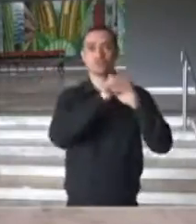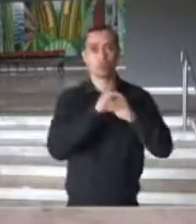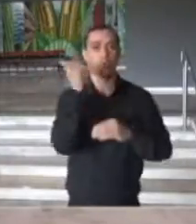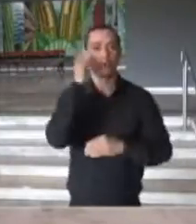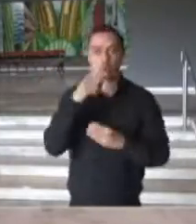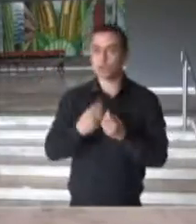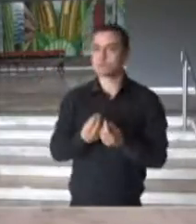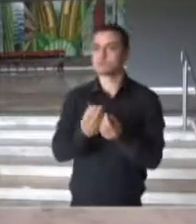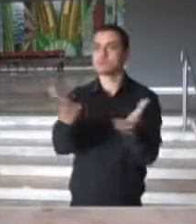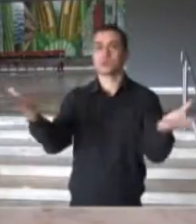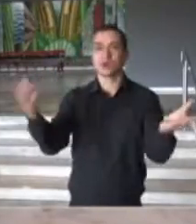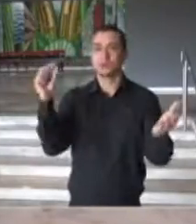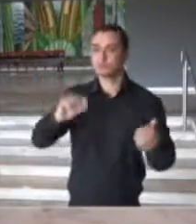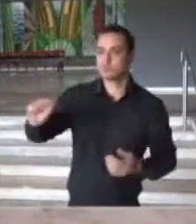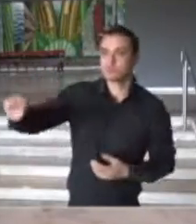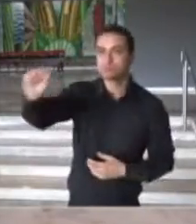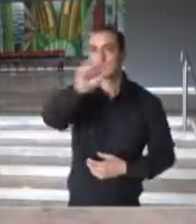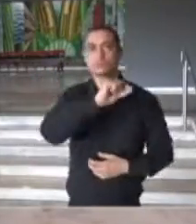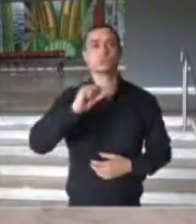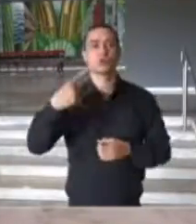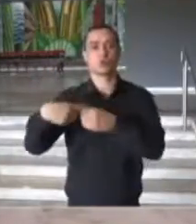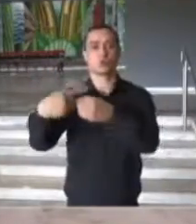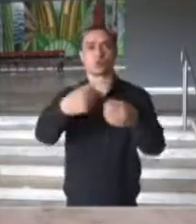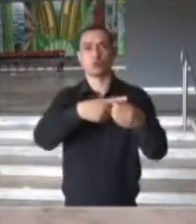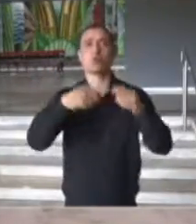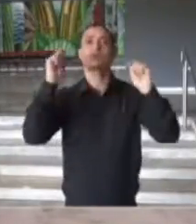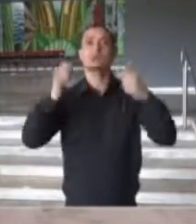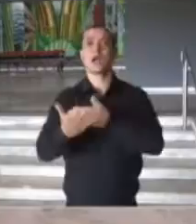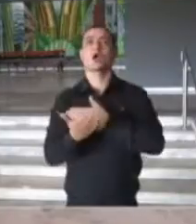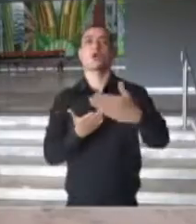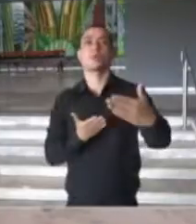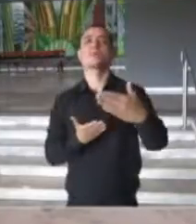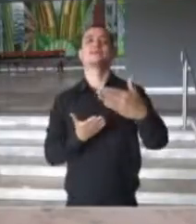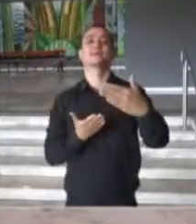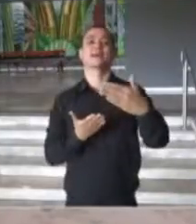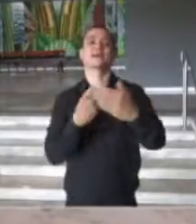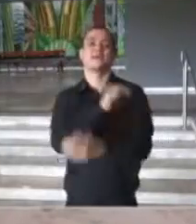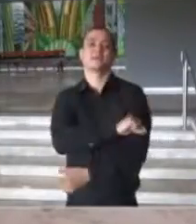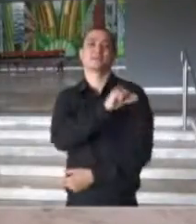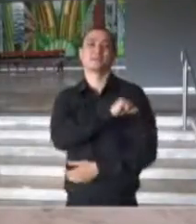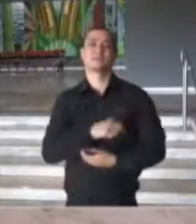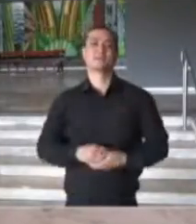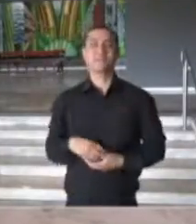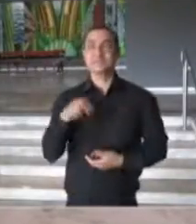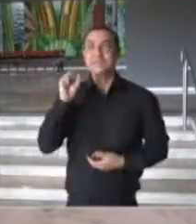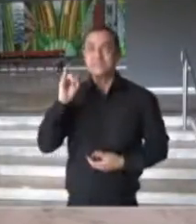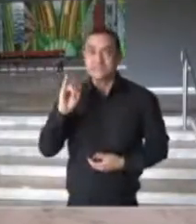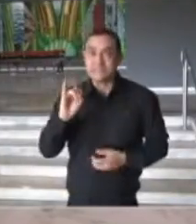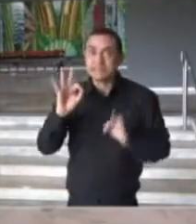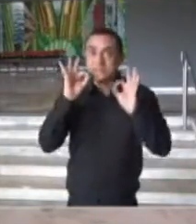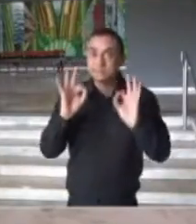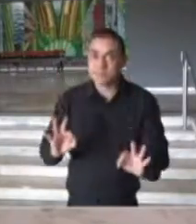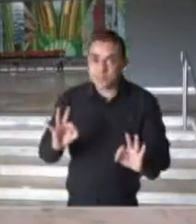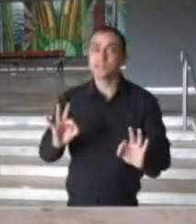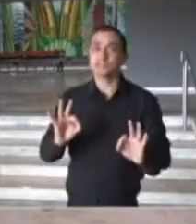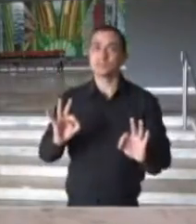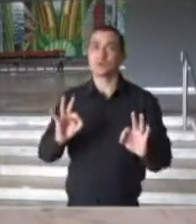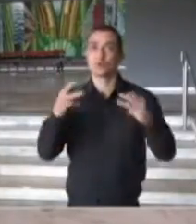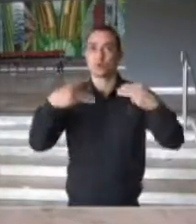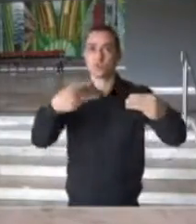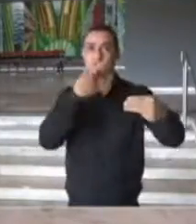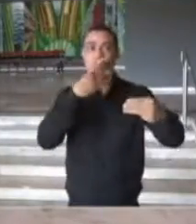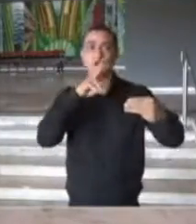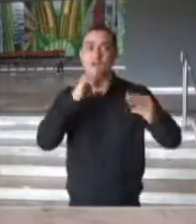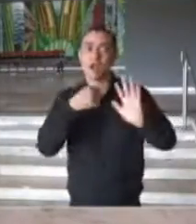645 municípios e podemos, então, estartar a campanha de vacinação. Se tudo se cumprir de acordo com o